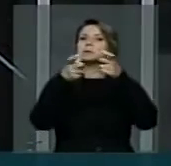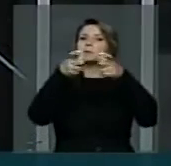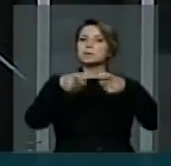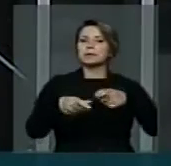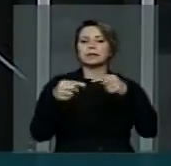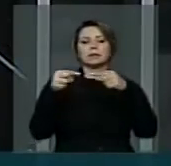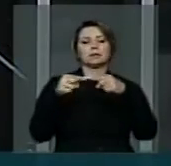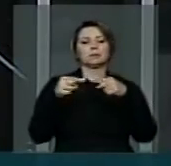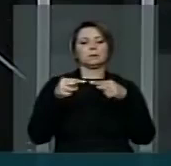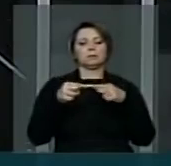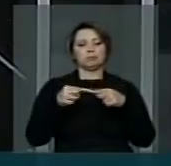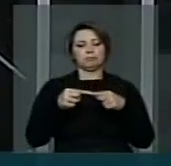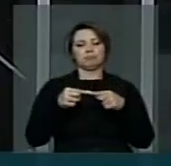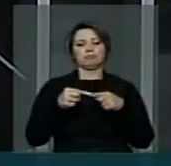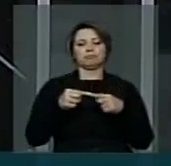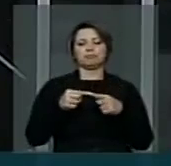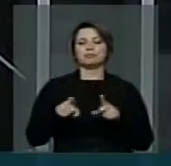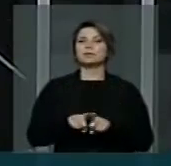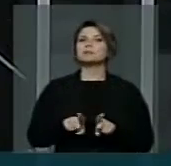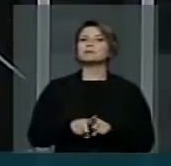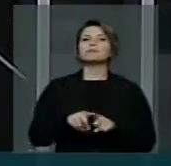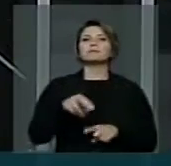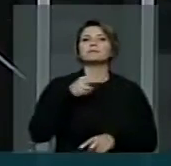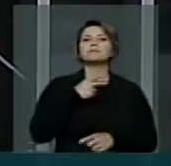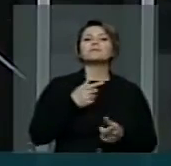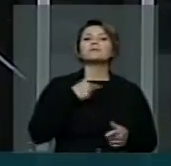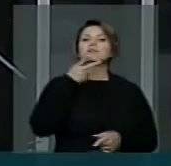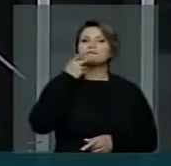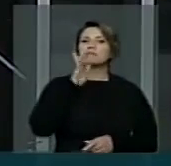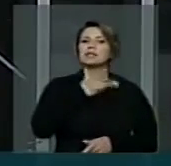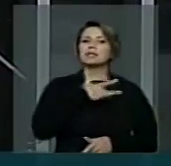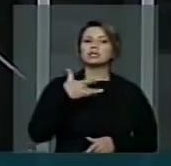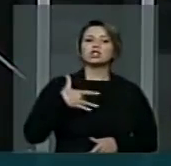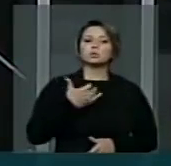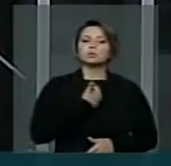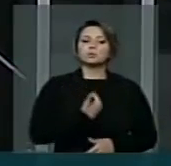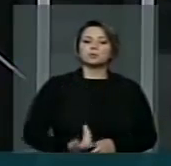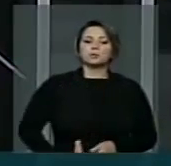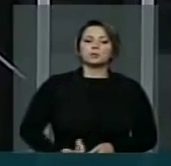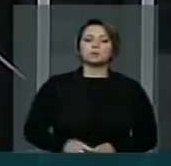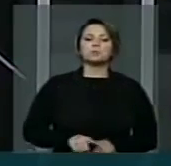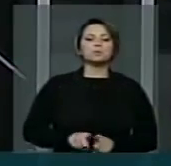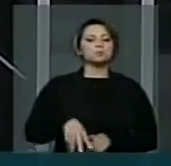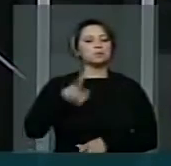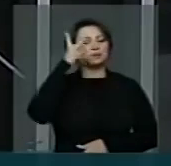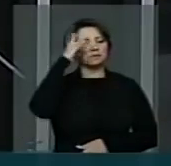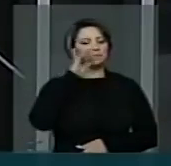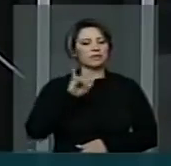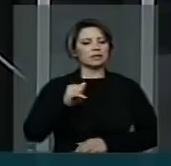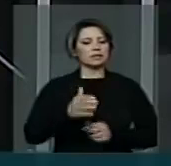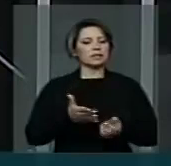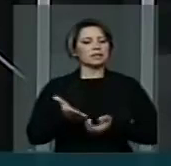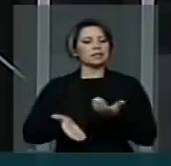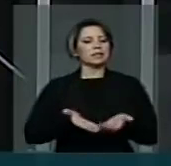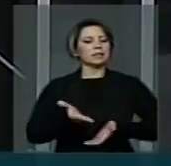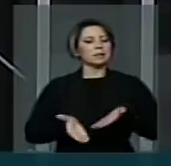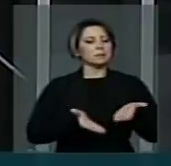consolidada no que se relaciona à saúde pública, para que aqueles que sejam